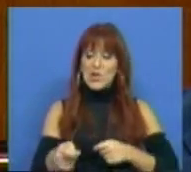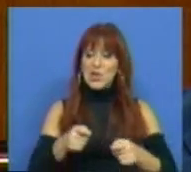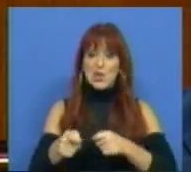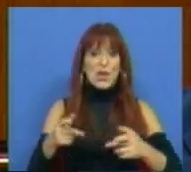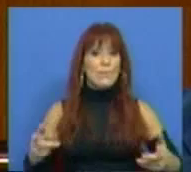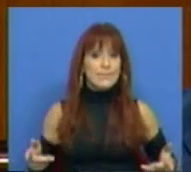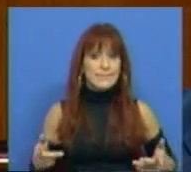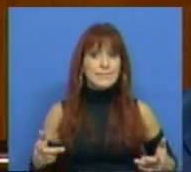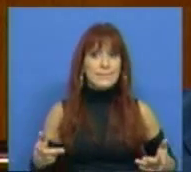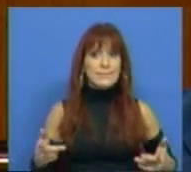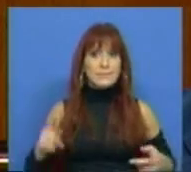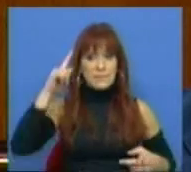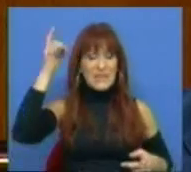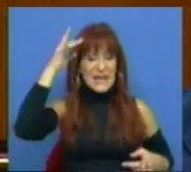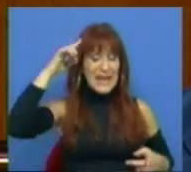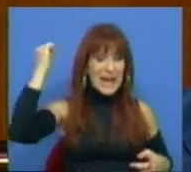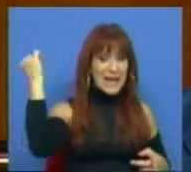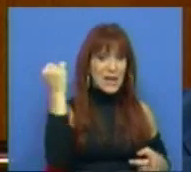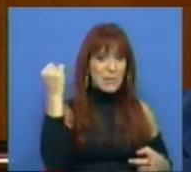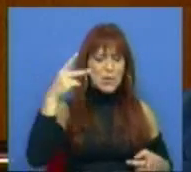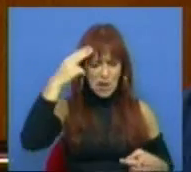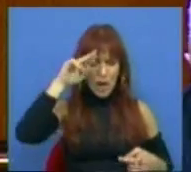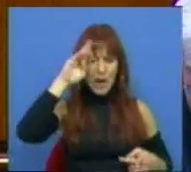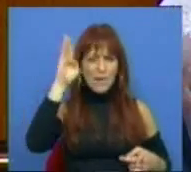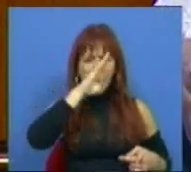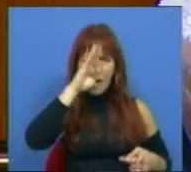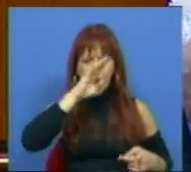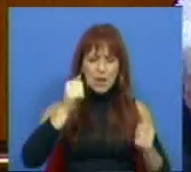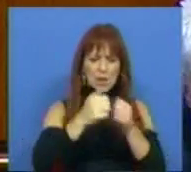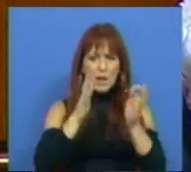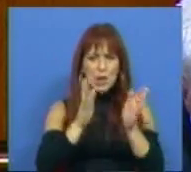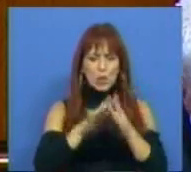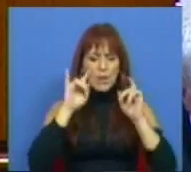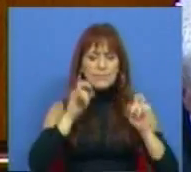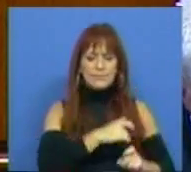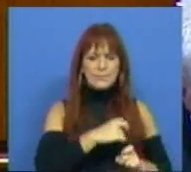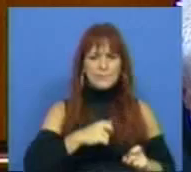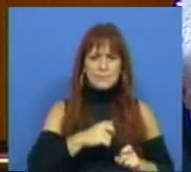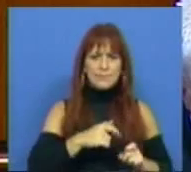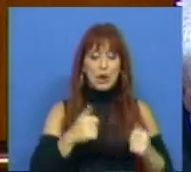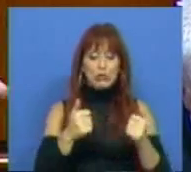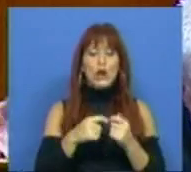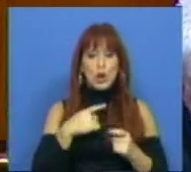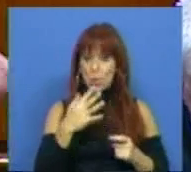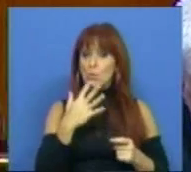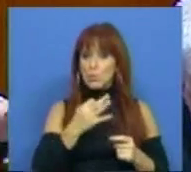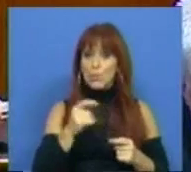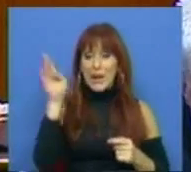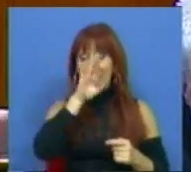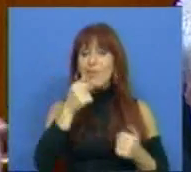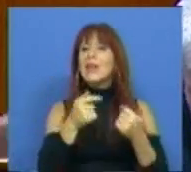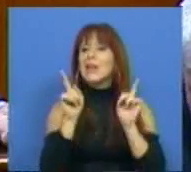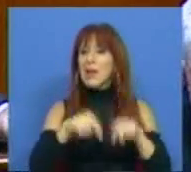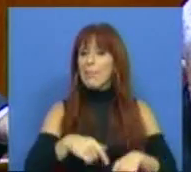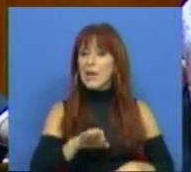uma gestão criminosa e que enganava toda a supervisão e estou convencido que enganava